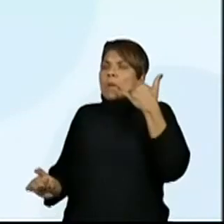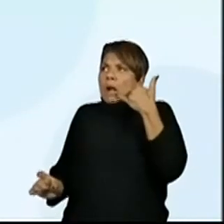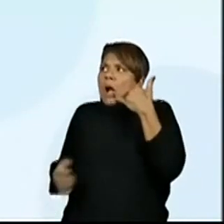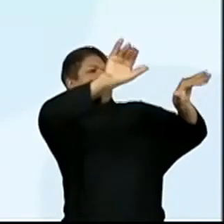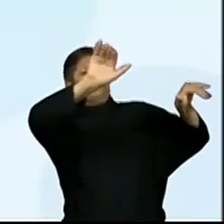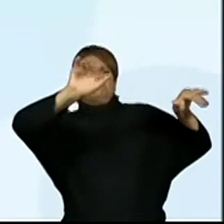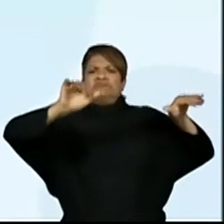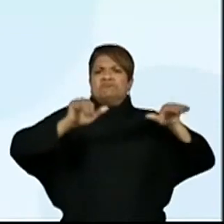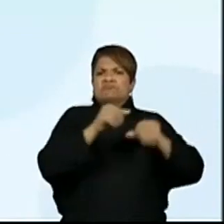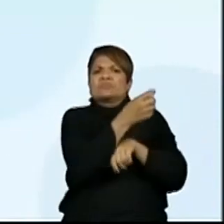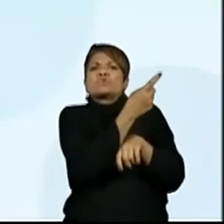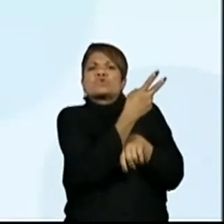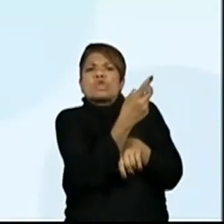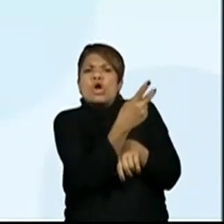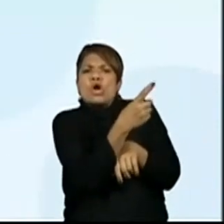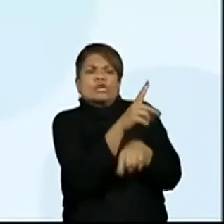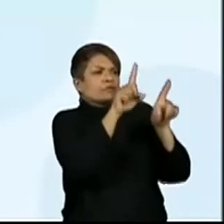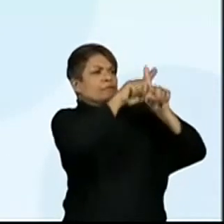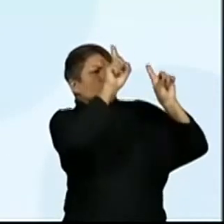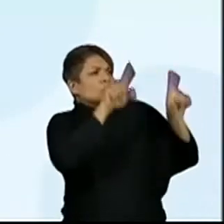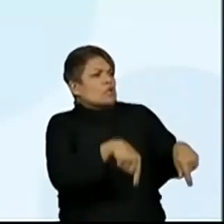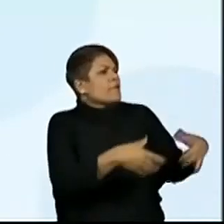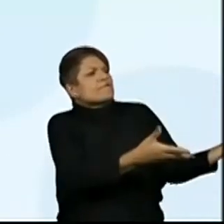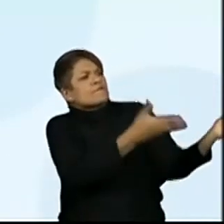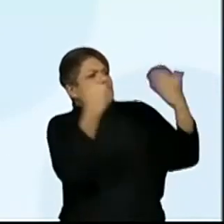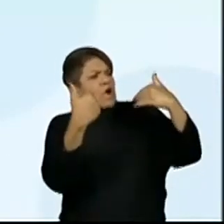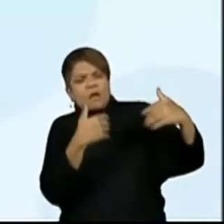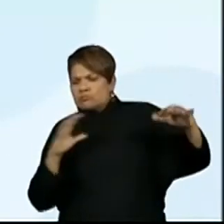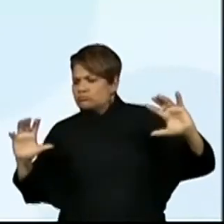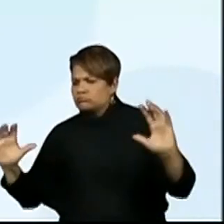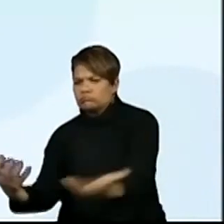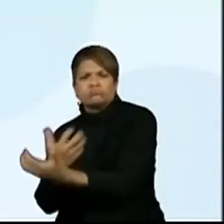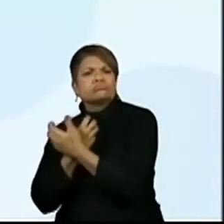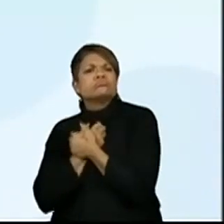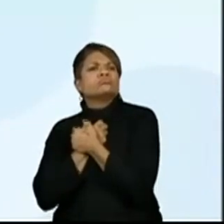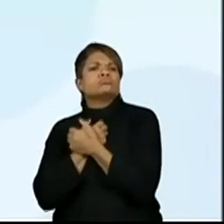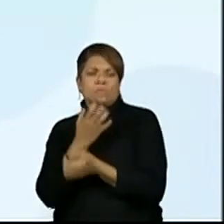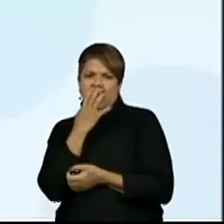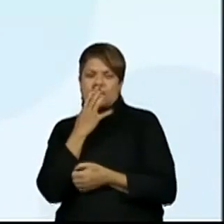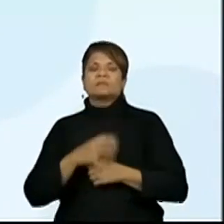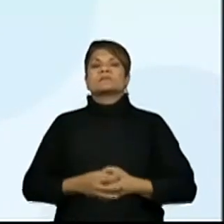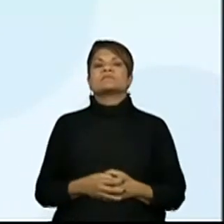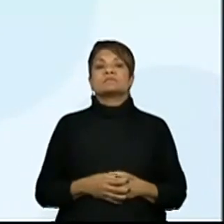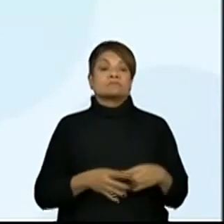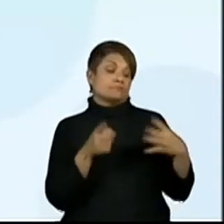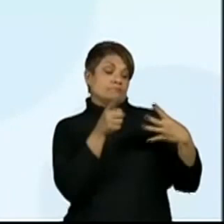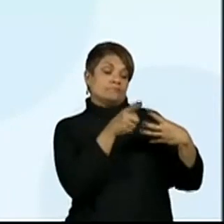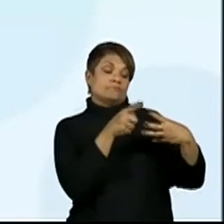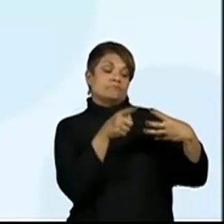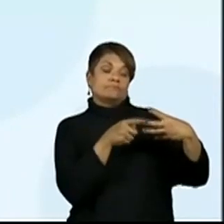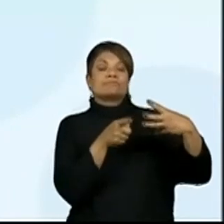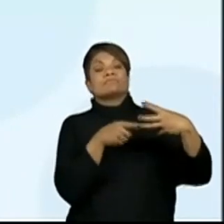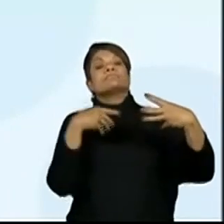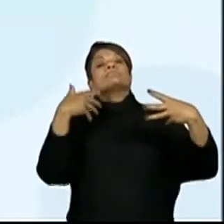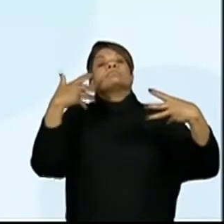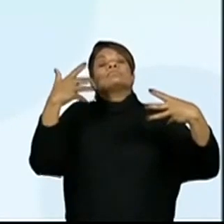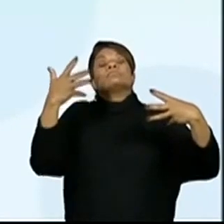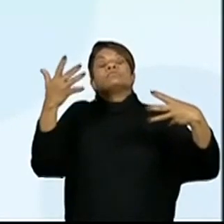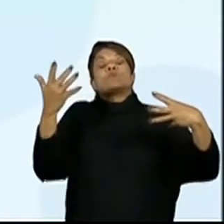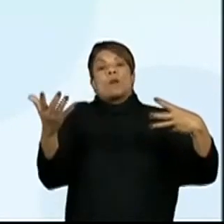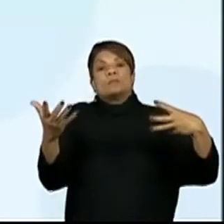ONG é para resgatarem os cães. Qual das alternativas